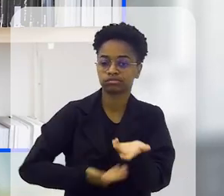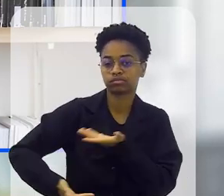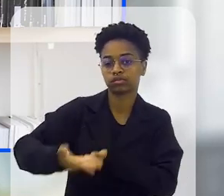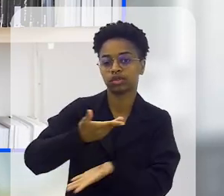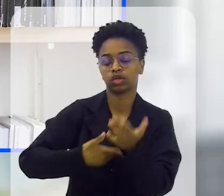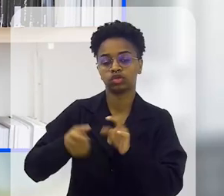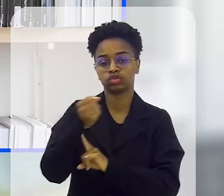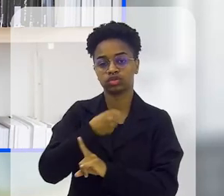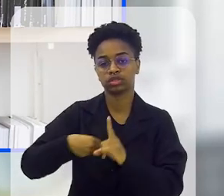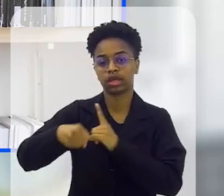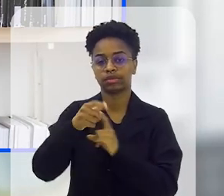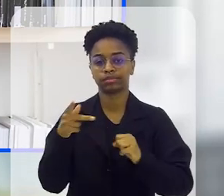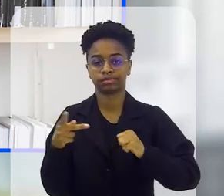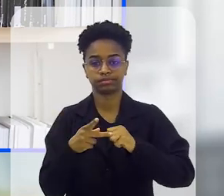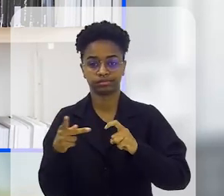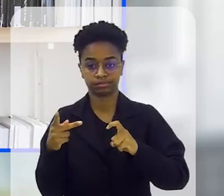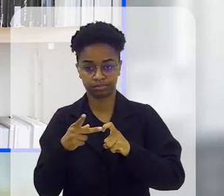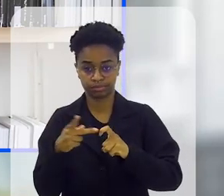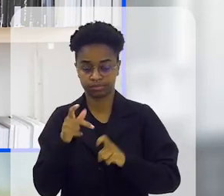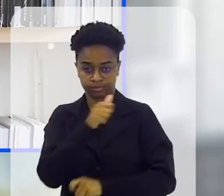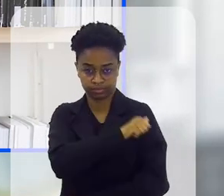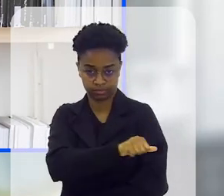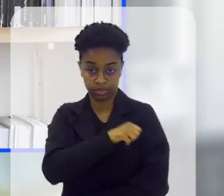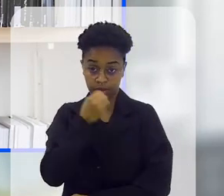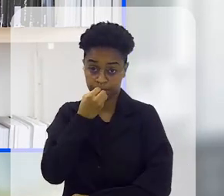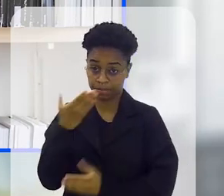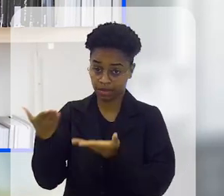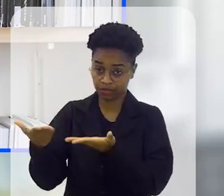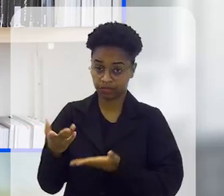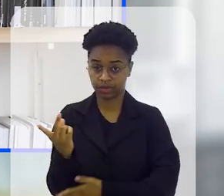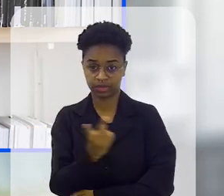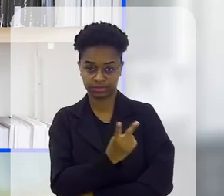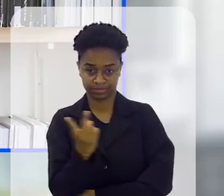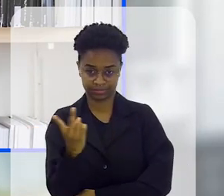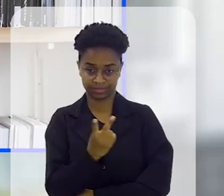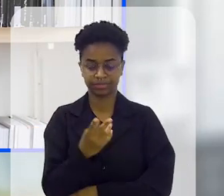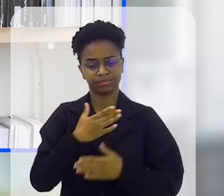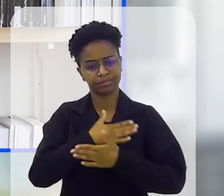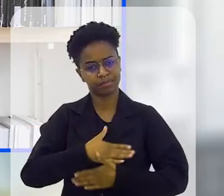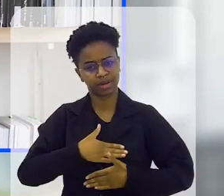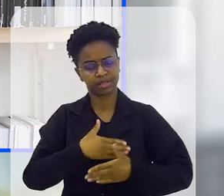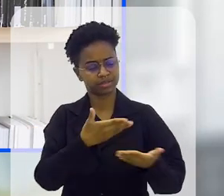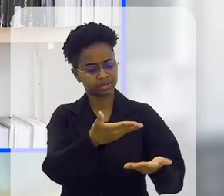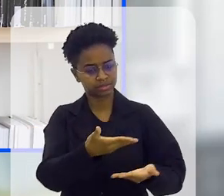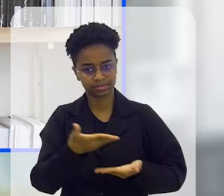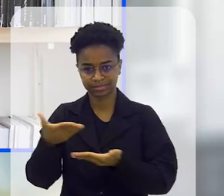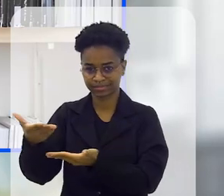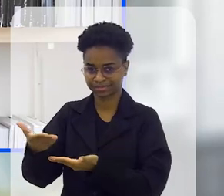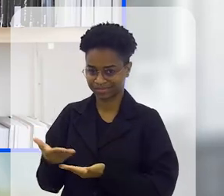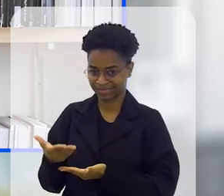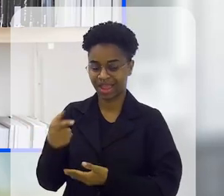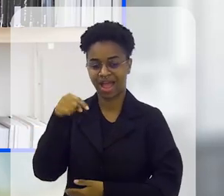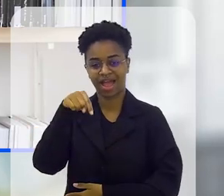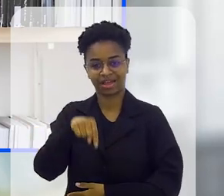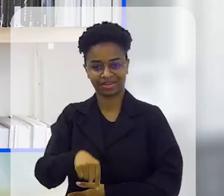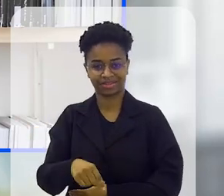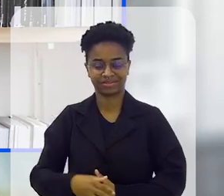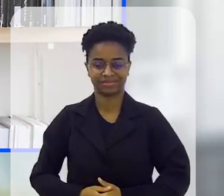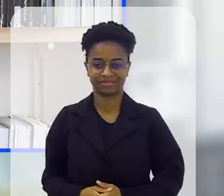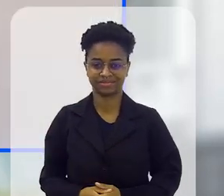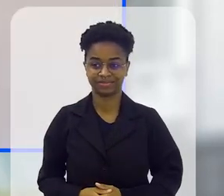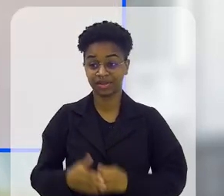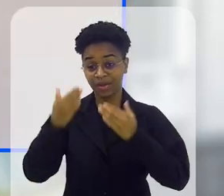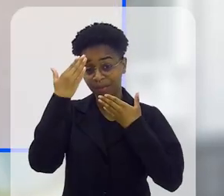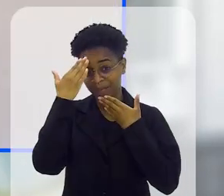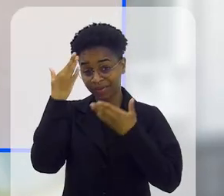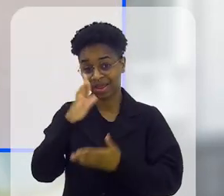Pediatria do Estado do Rio de Janeiro. Sejam muito bem-vindas, Flávia, Sônia, um prazer receber vocês aqui no nosso programa.